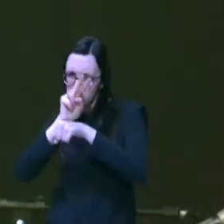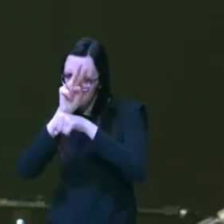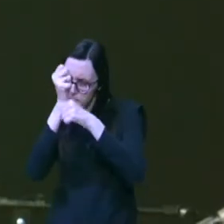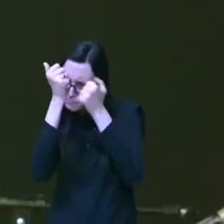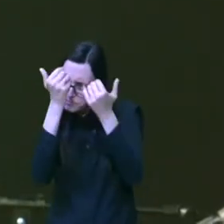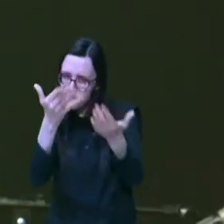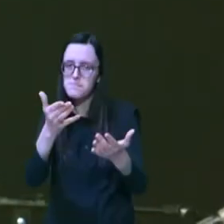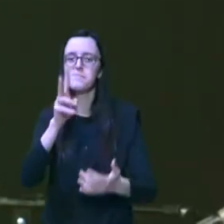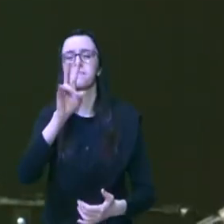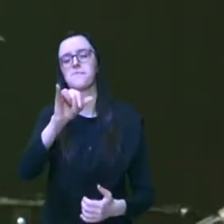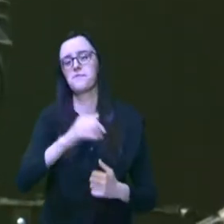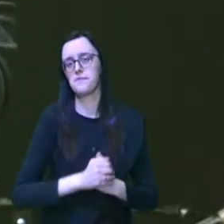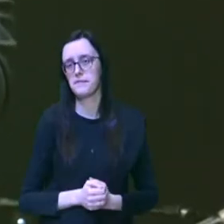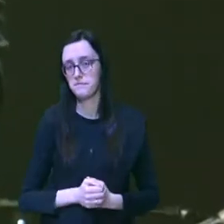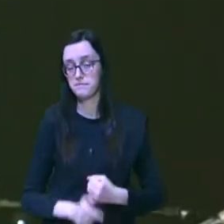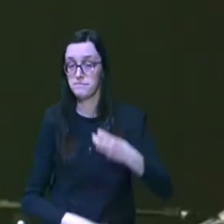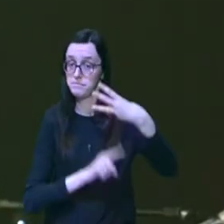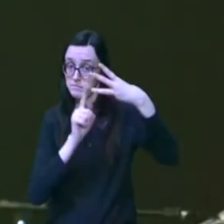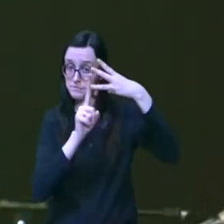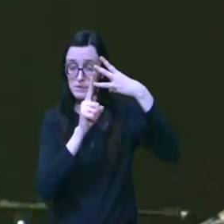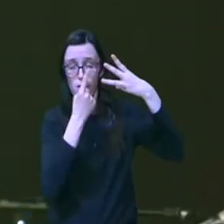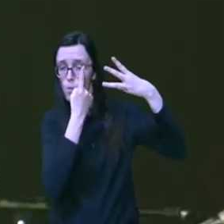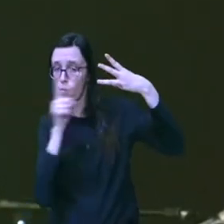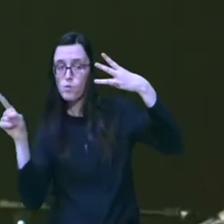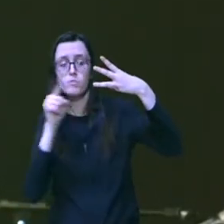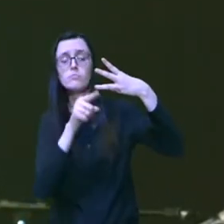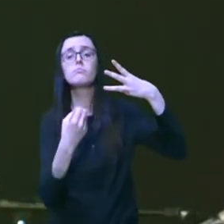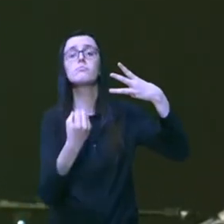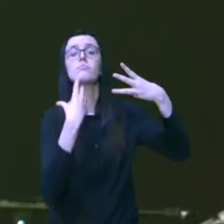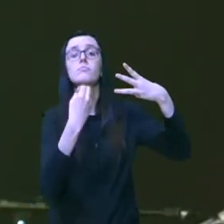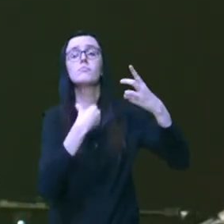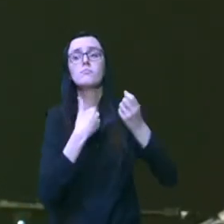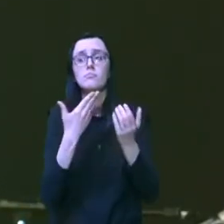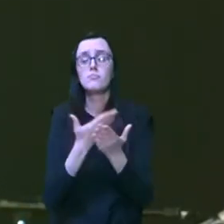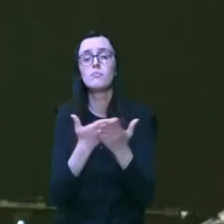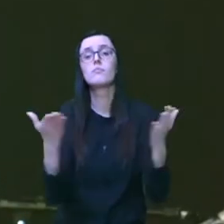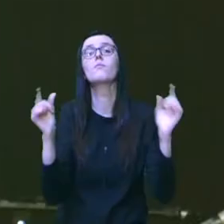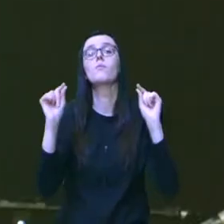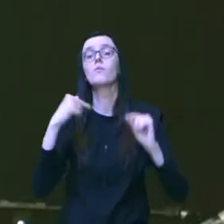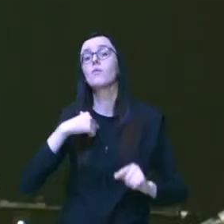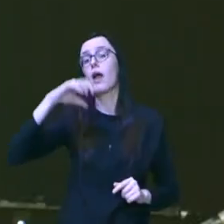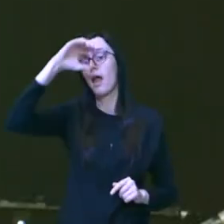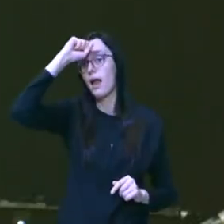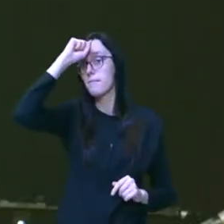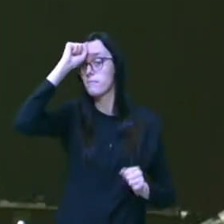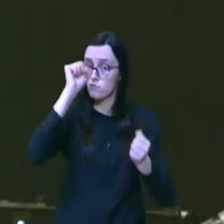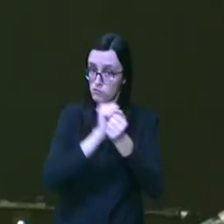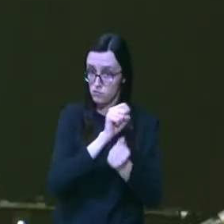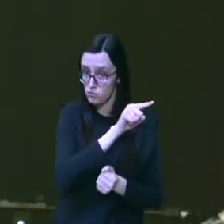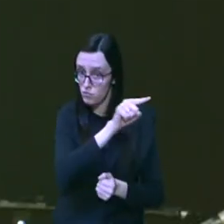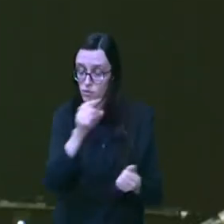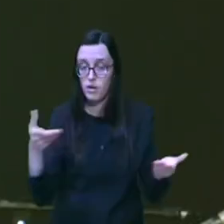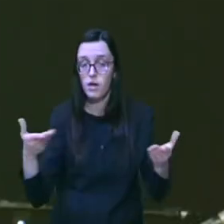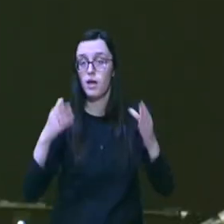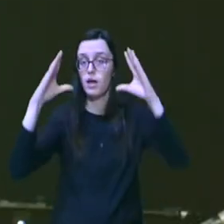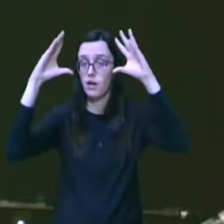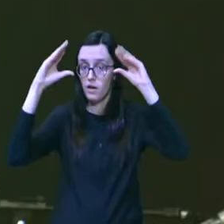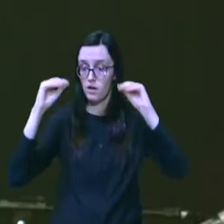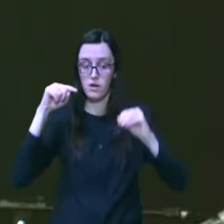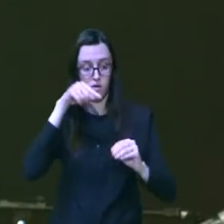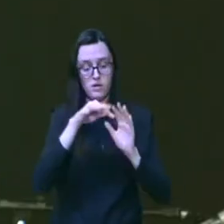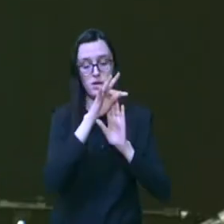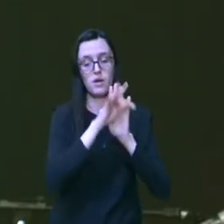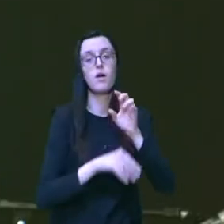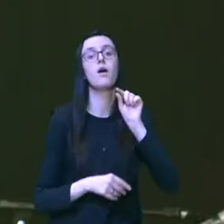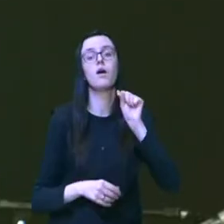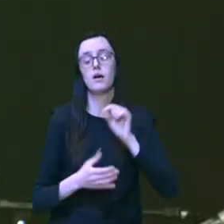de Deus terceira e última lição que eu quero compartilhar que eu aprendo com você nessa noite através desse